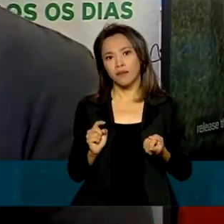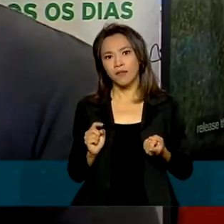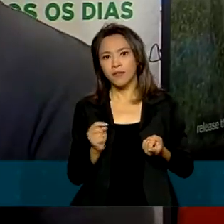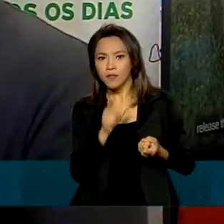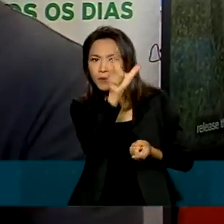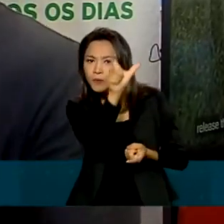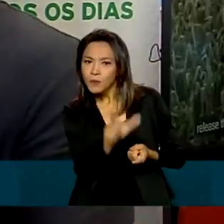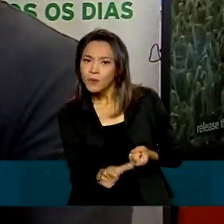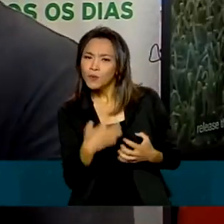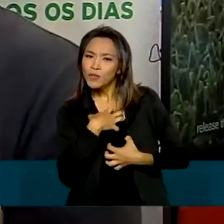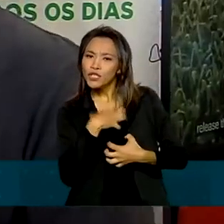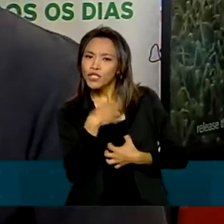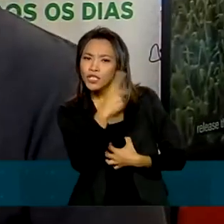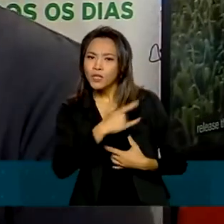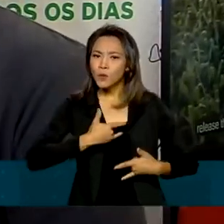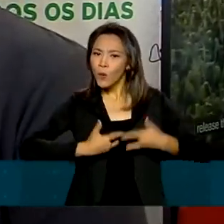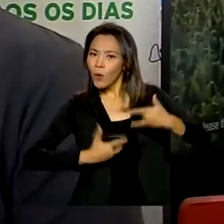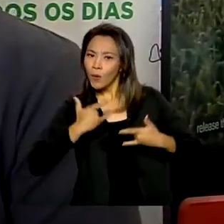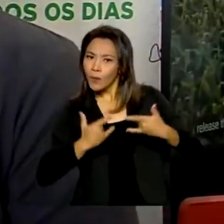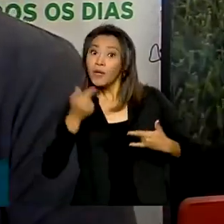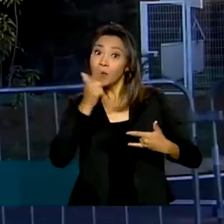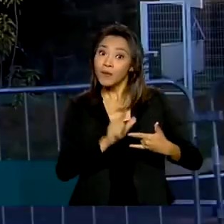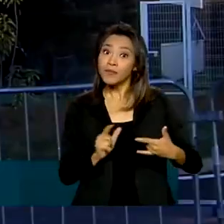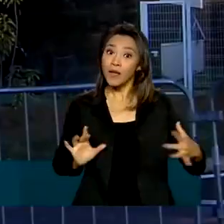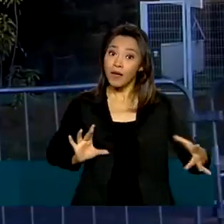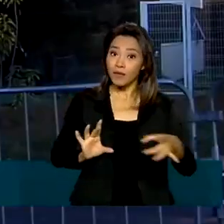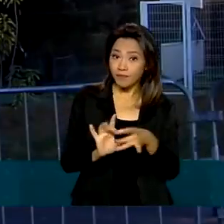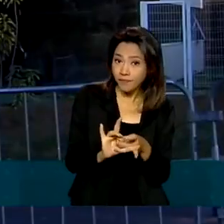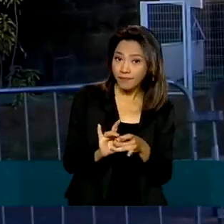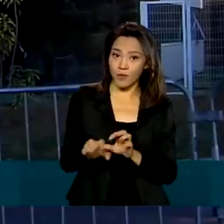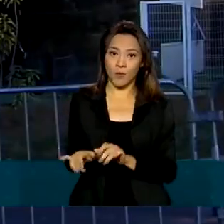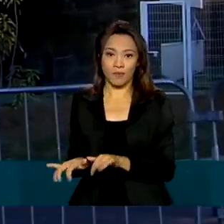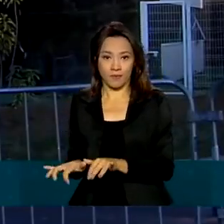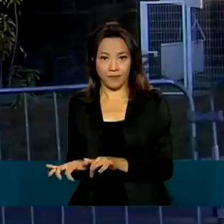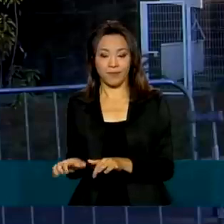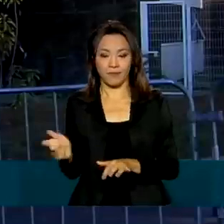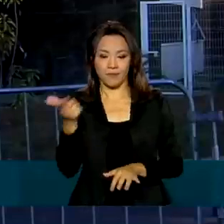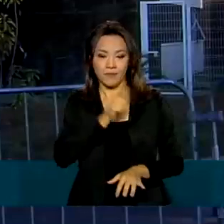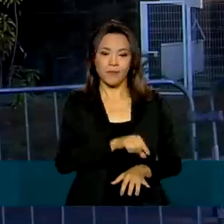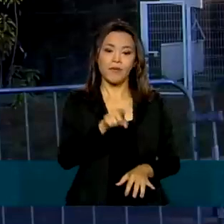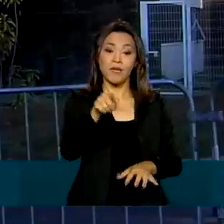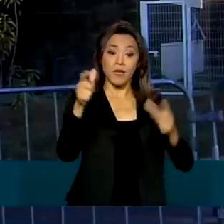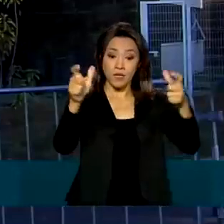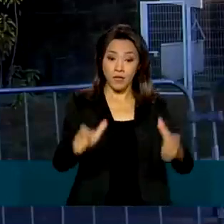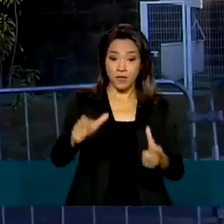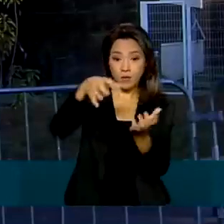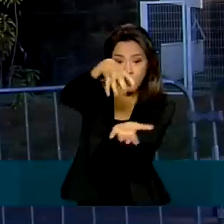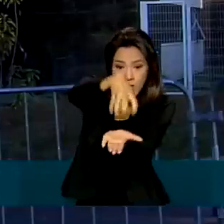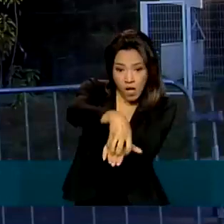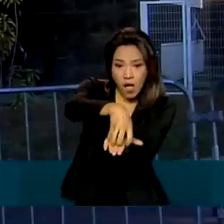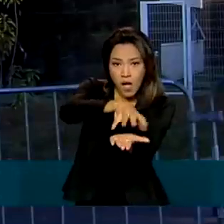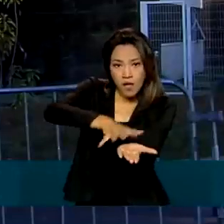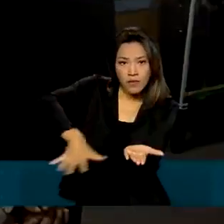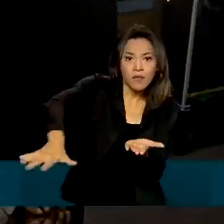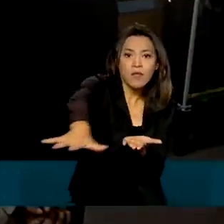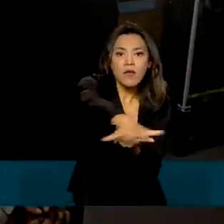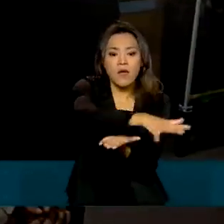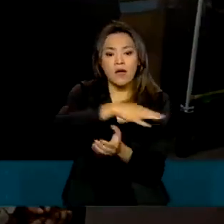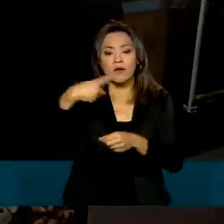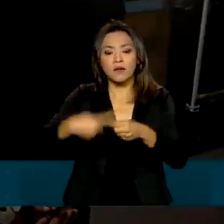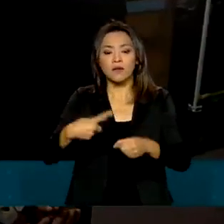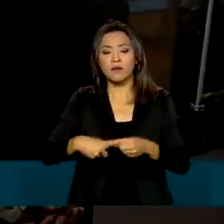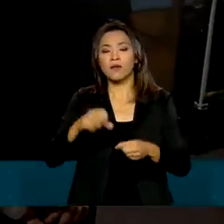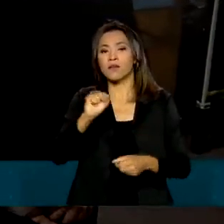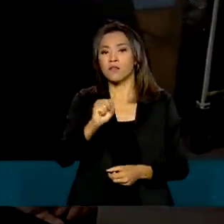sua silhueta, ele consegue interagir com o computador. O centro é integrado ao Parque Tecnológico de Sorocaba, uma